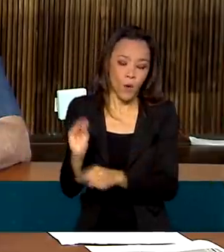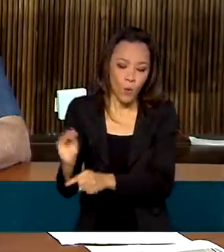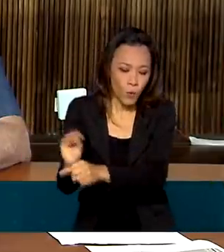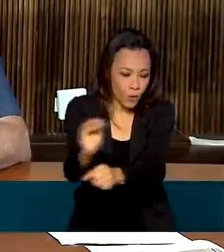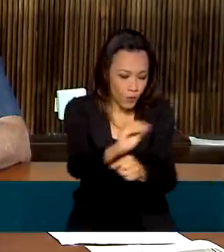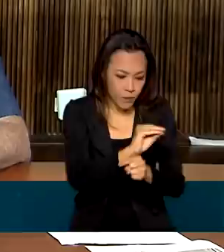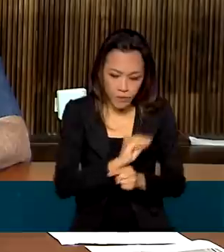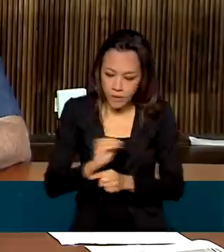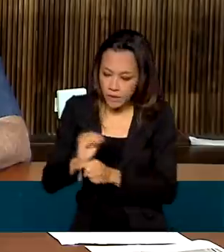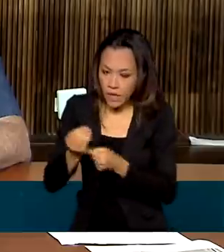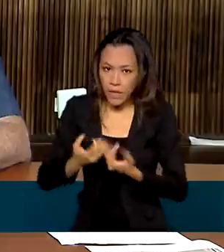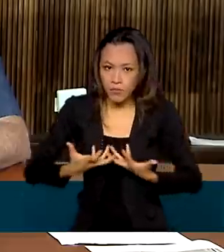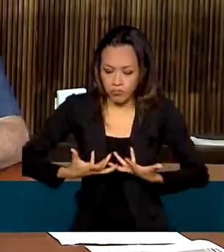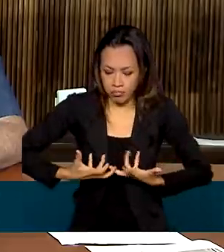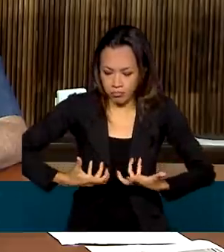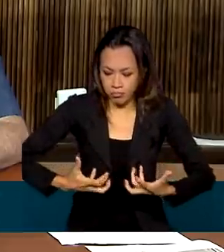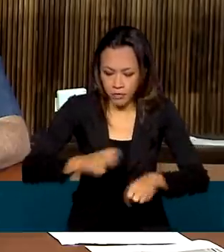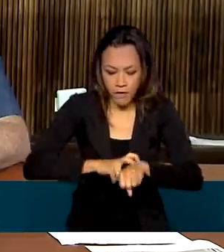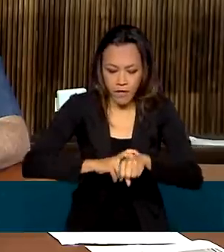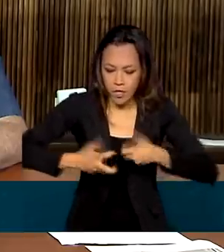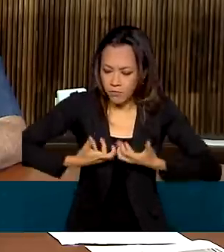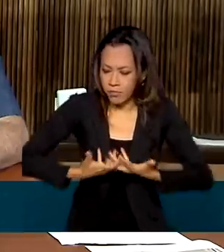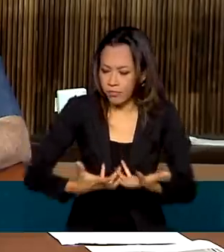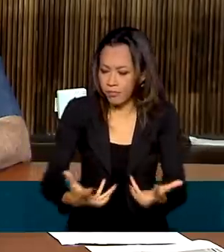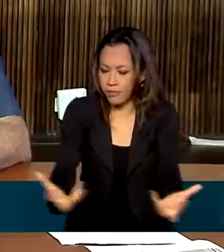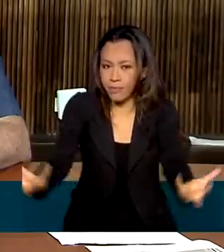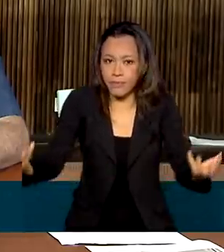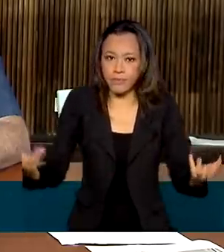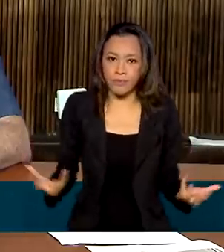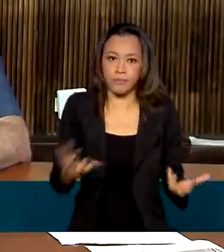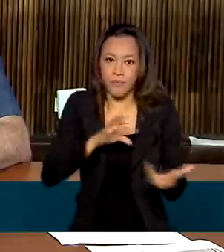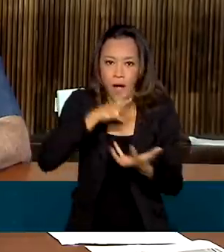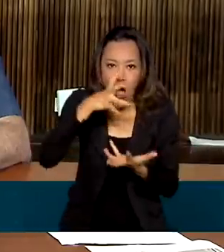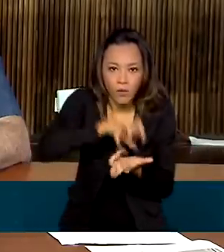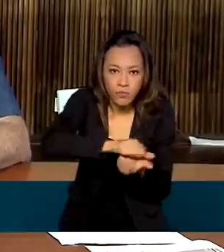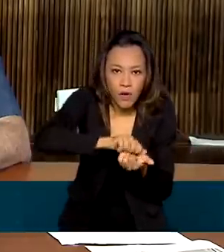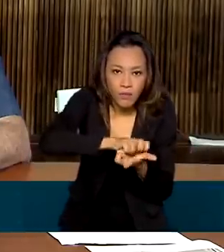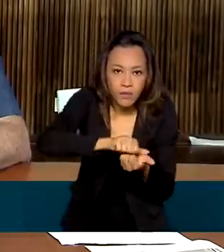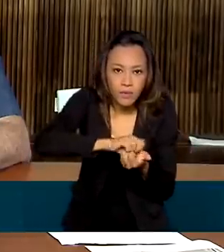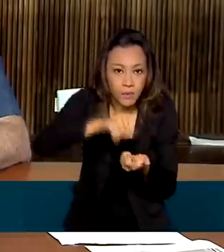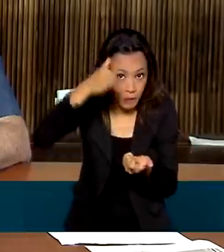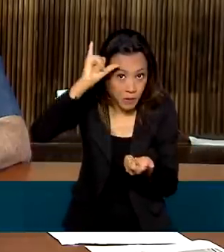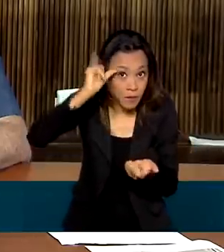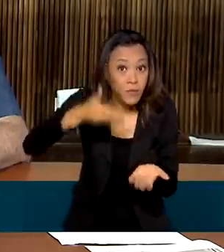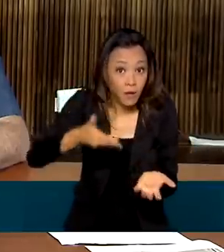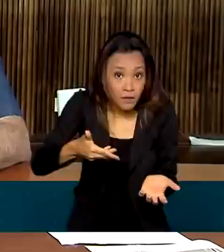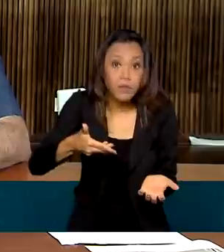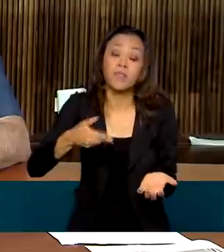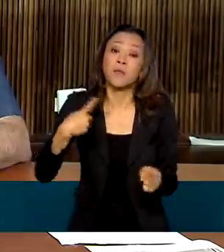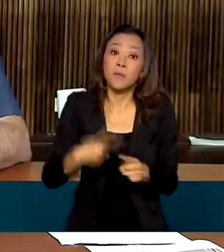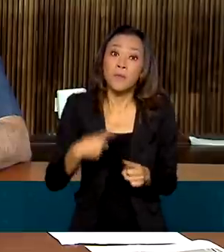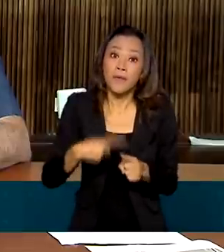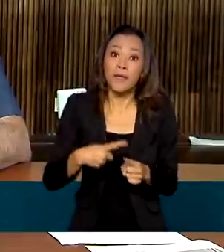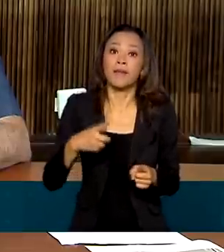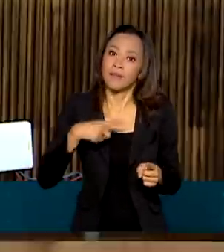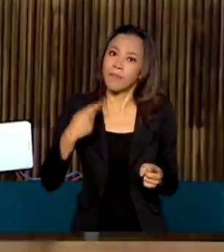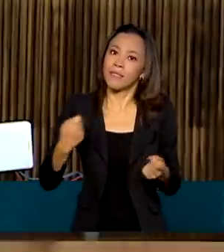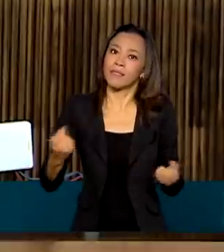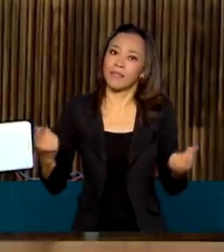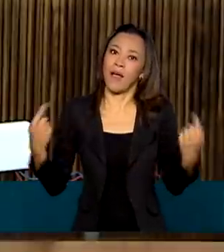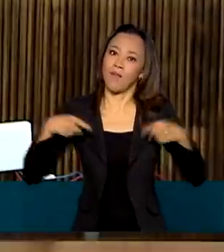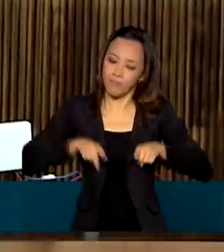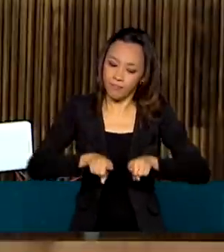integrando aí na recuperação de pastos, a conservação e a produção, porque elas andam em conjunto.